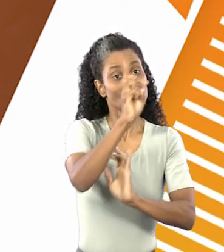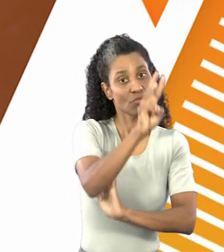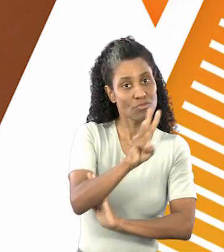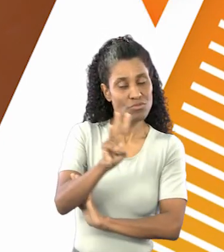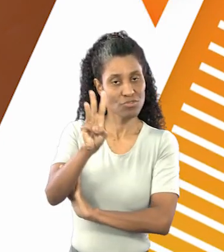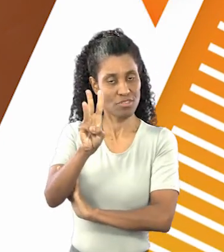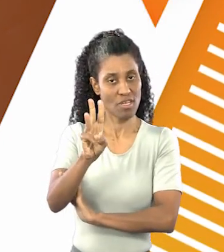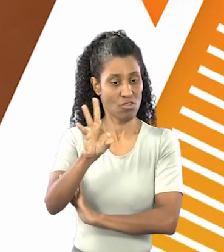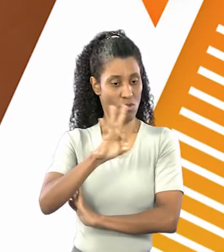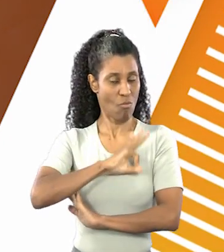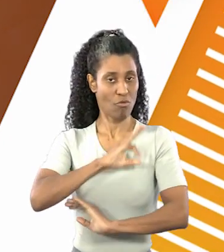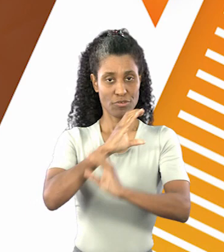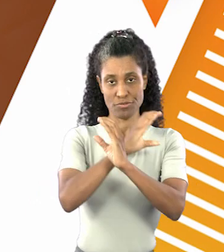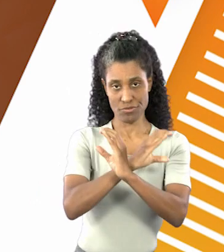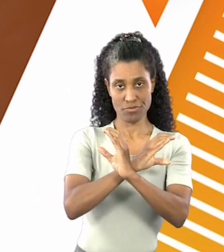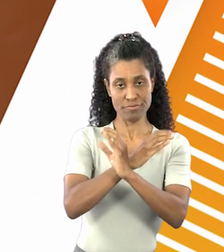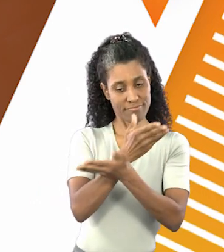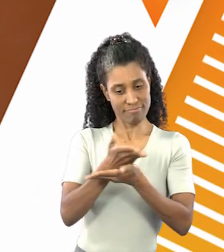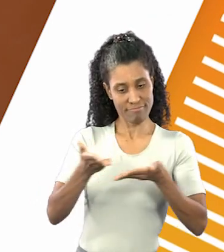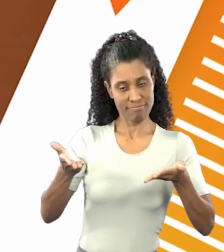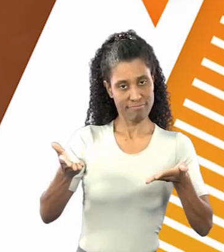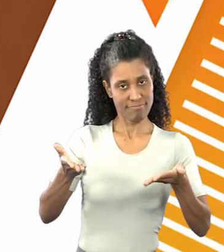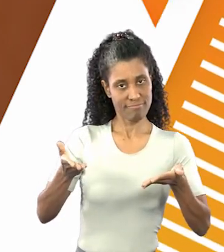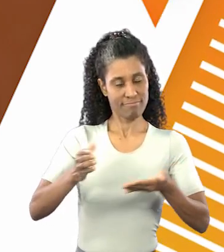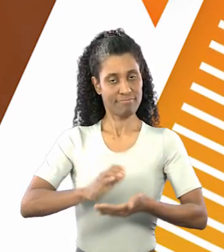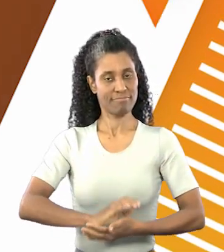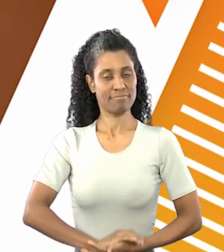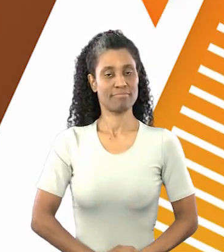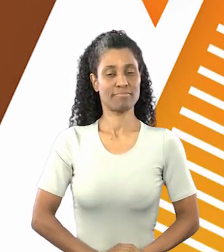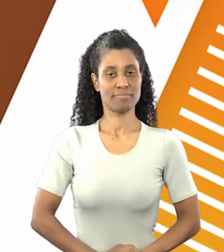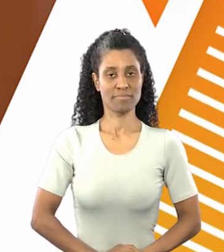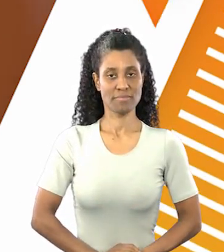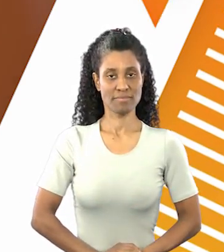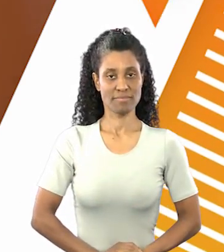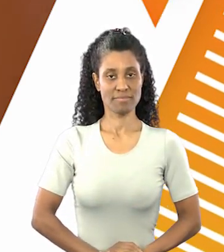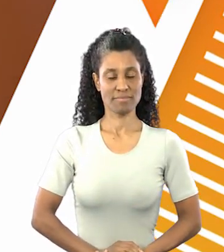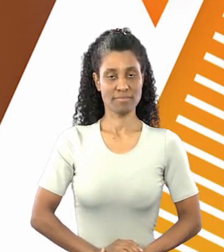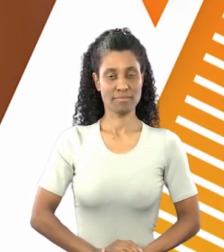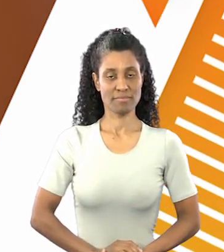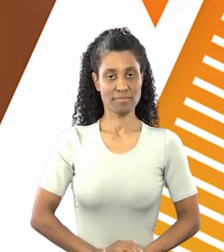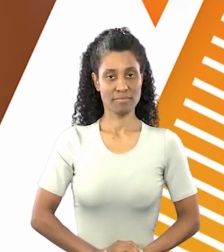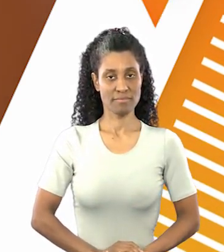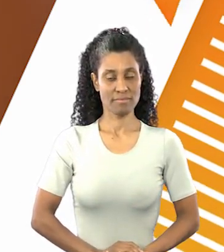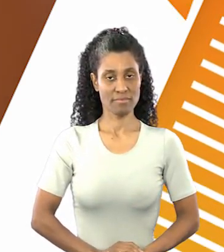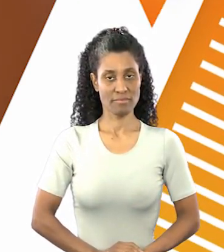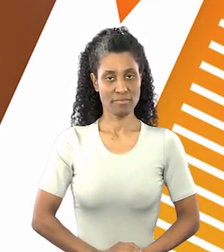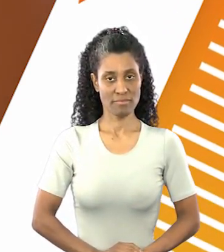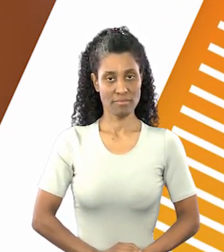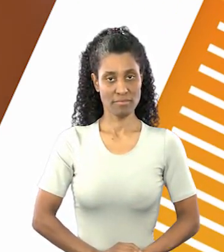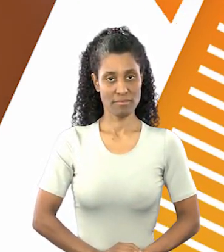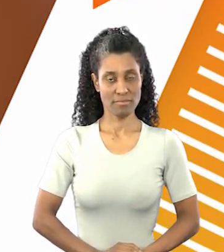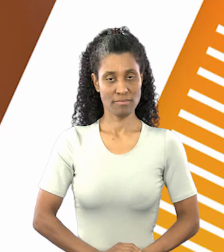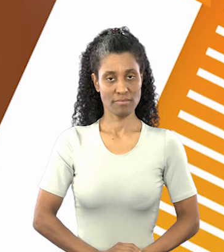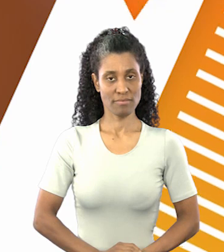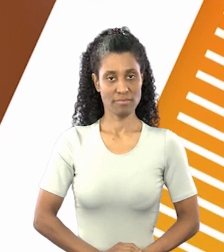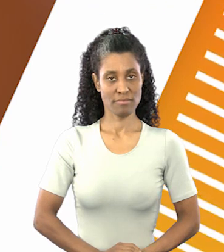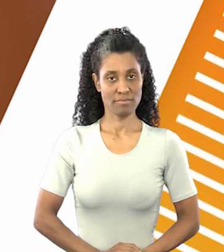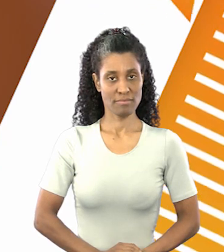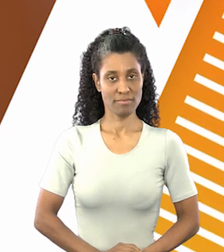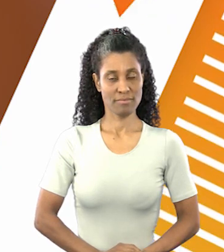denúncia pela internet, no site da Polícia Civil, que é o www.delegaciaonline